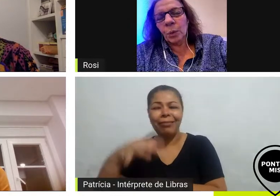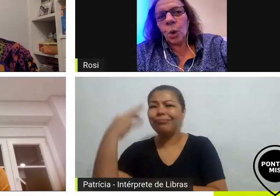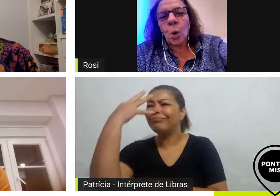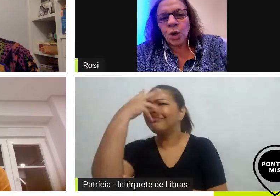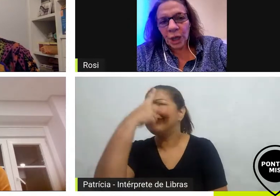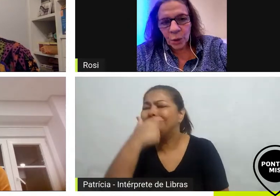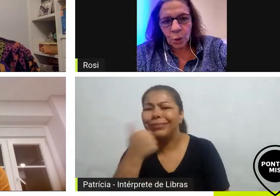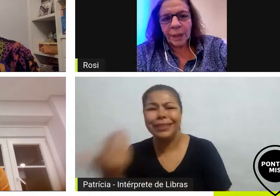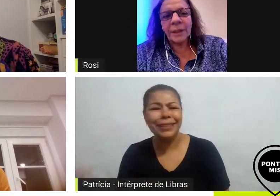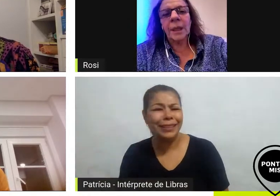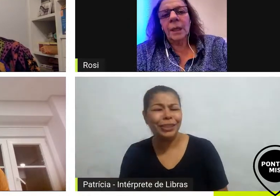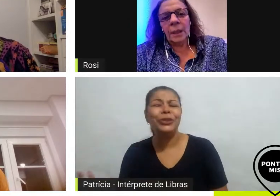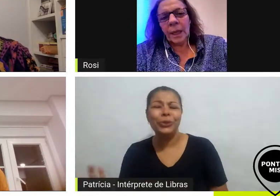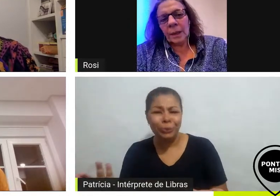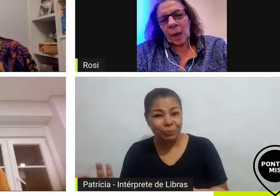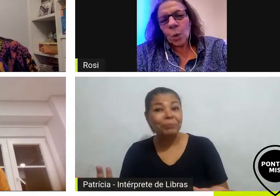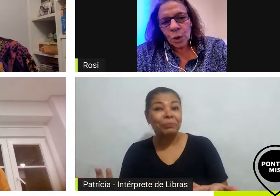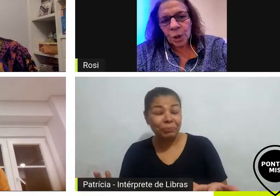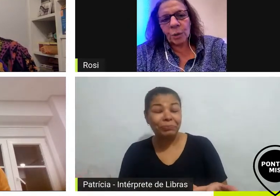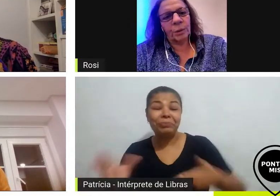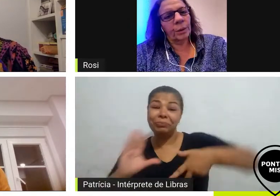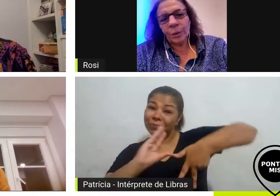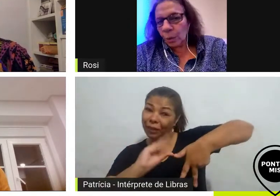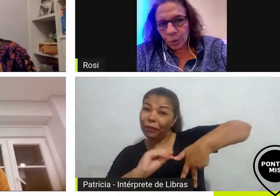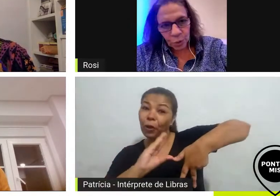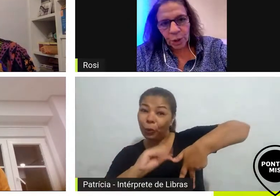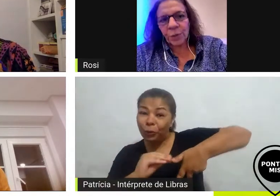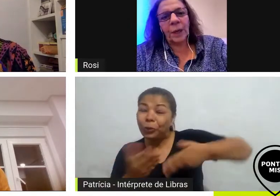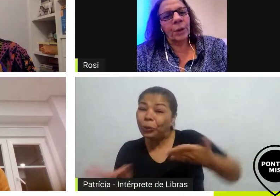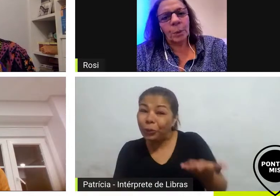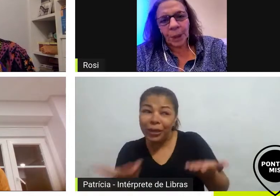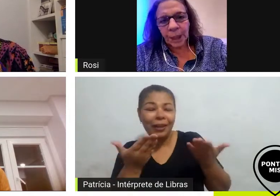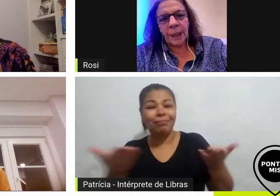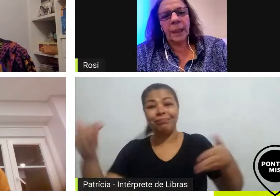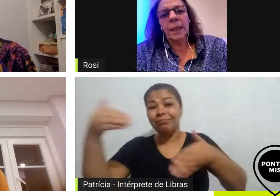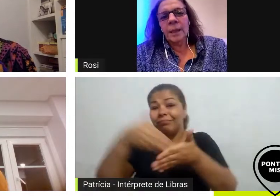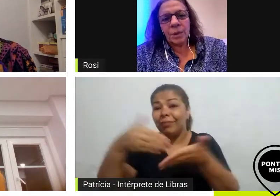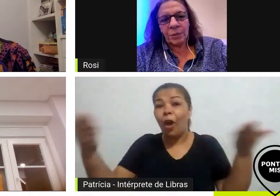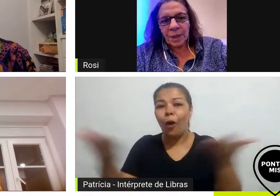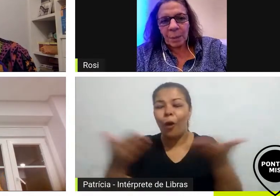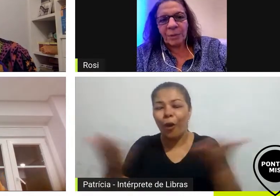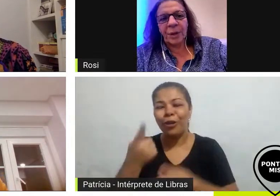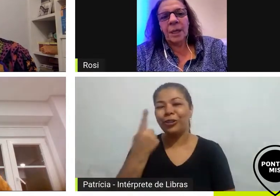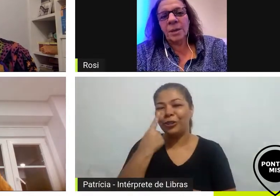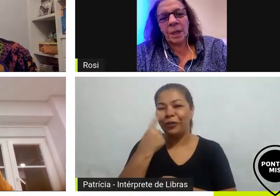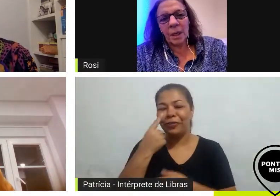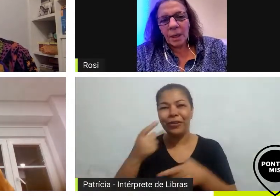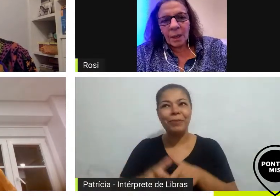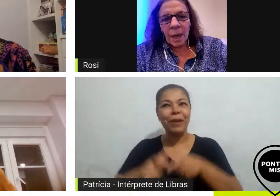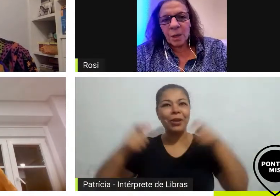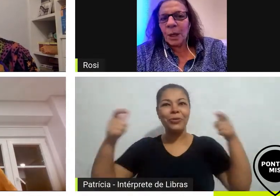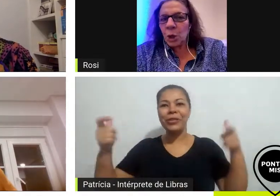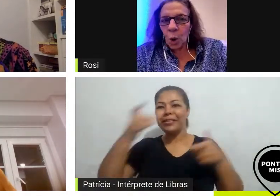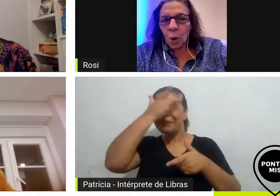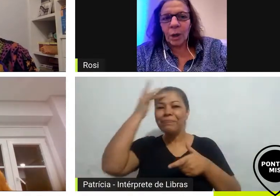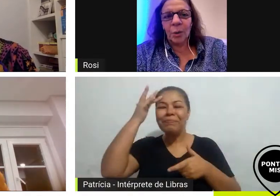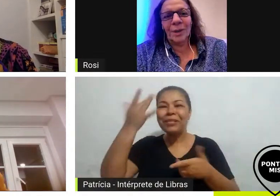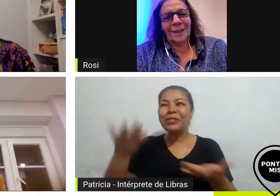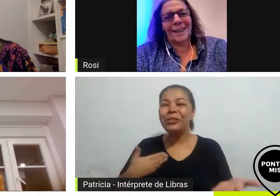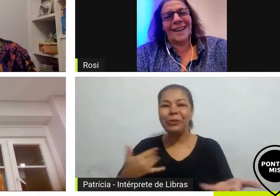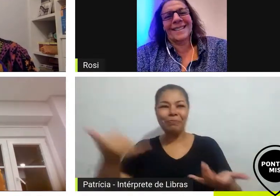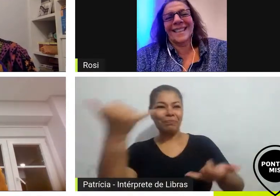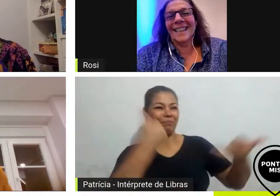que tocou gerações até hoje eu ouço gente falando da Morgana você fez a minha infância as mães